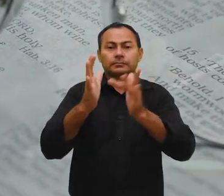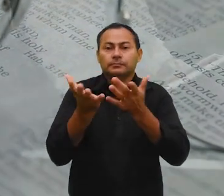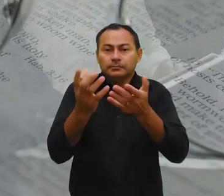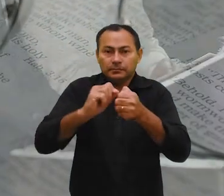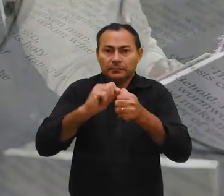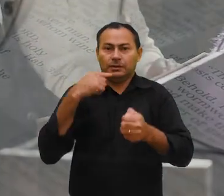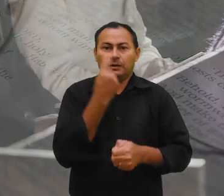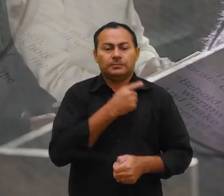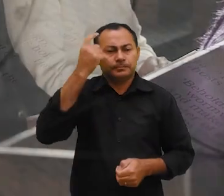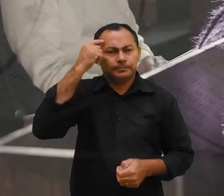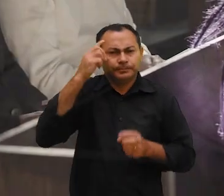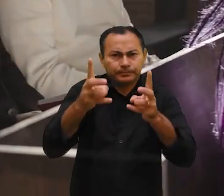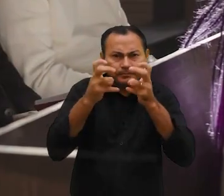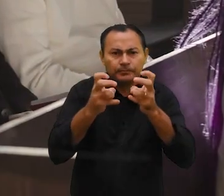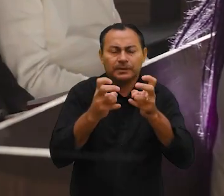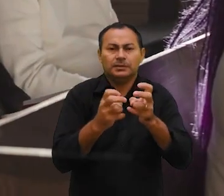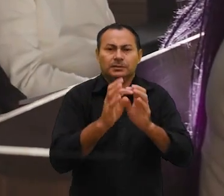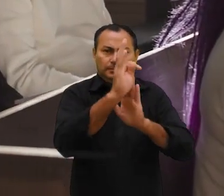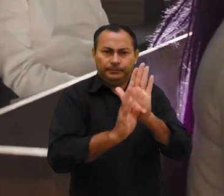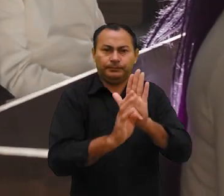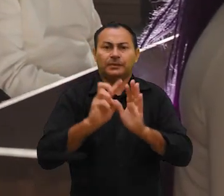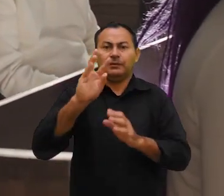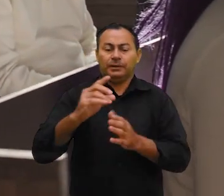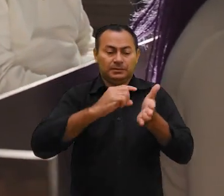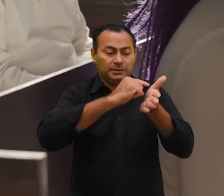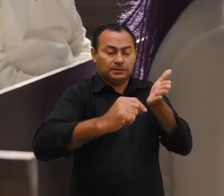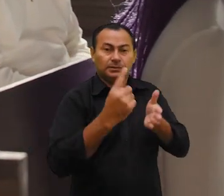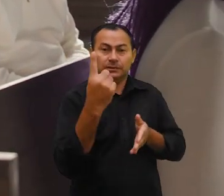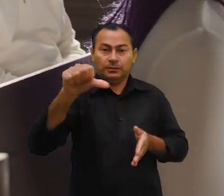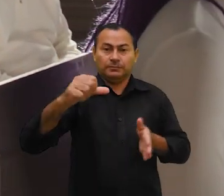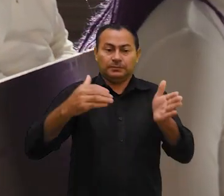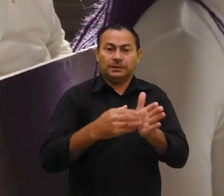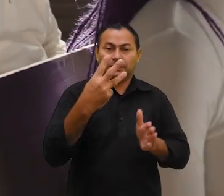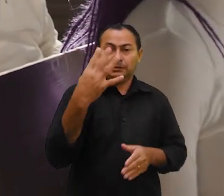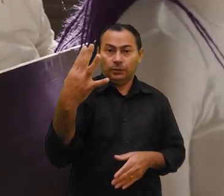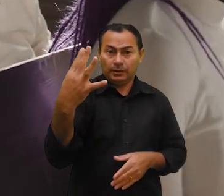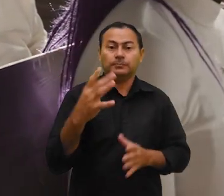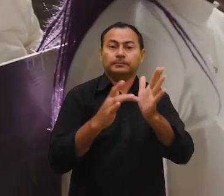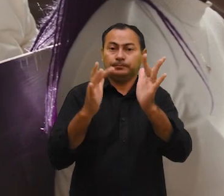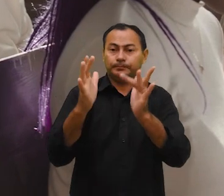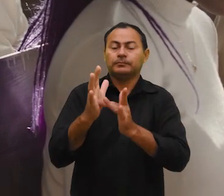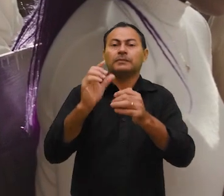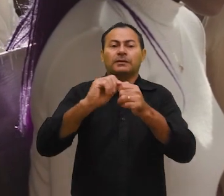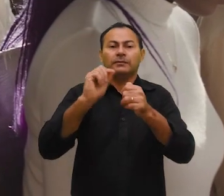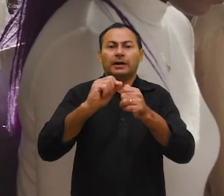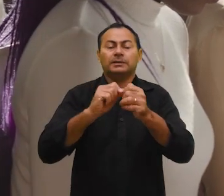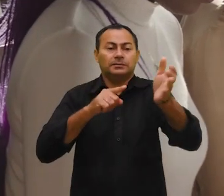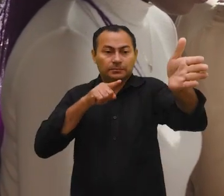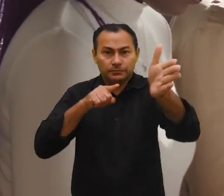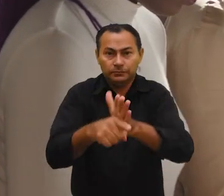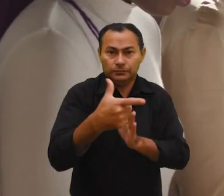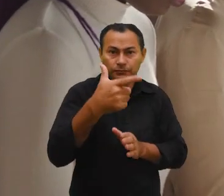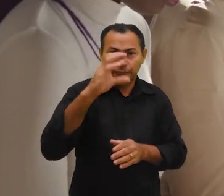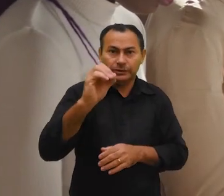pensar. Podemos perceber nesta passagem, que vai do versículo 19 até o 34, que Jesus faz pelo menos